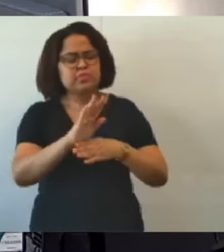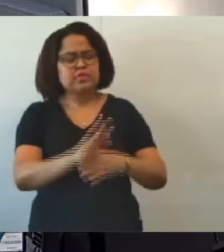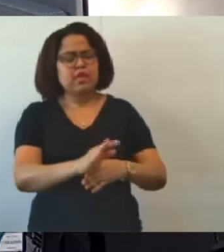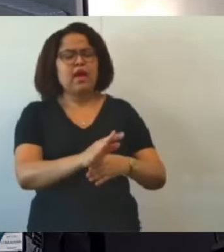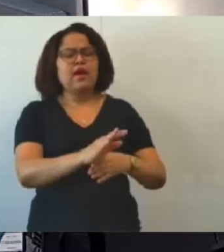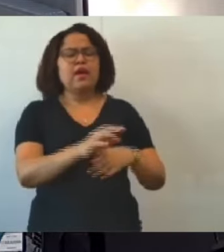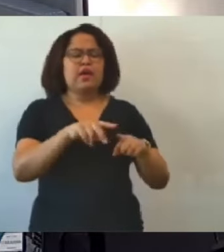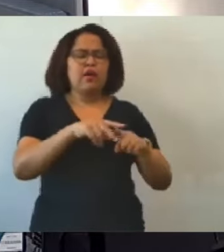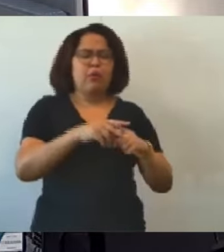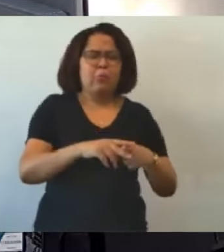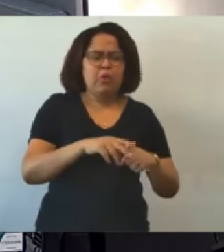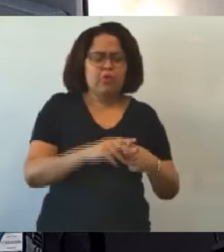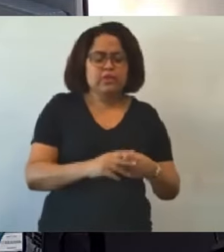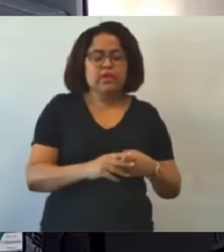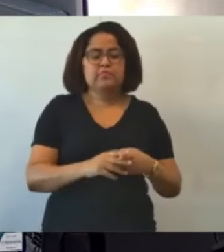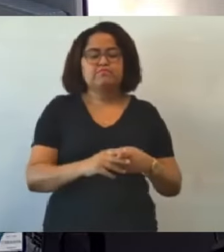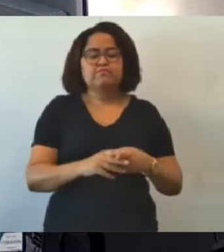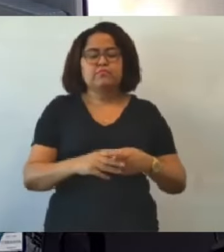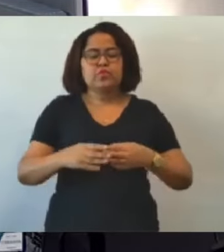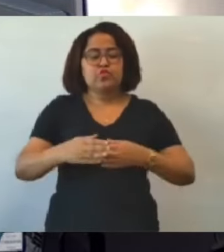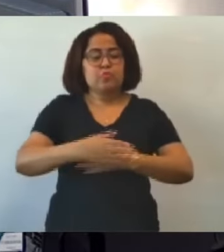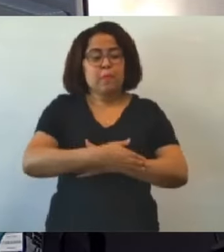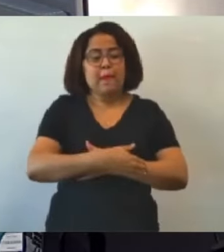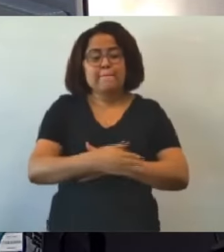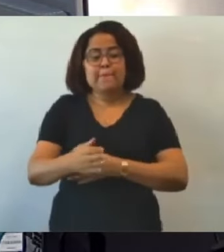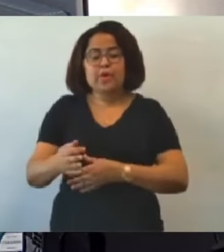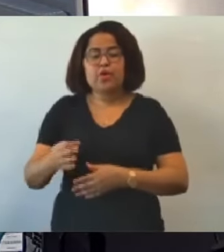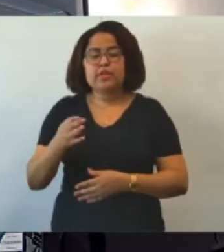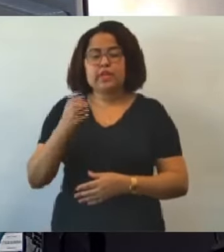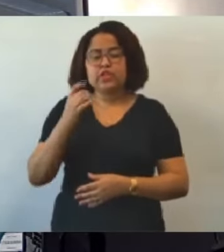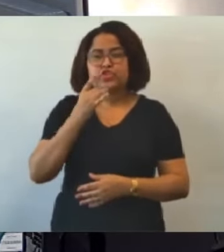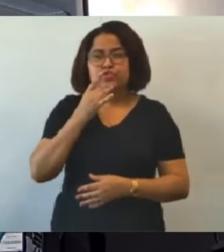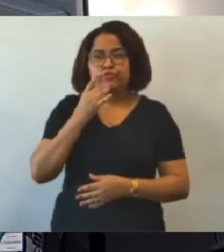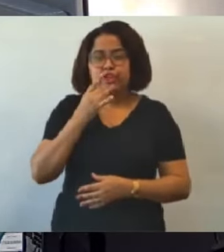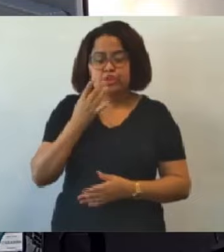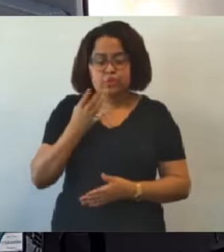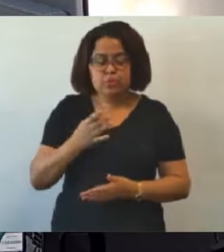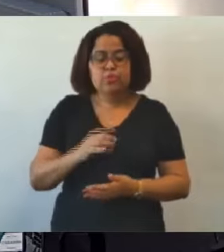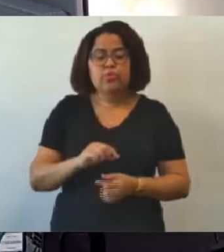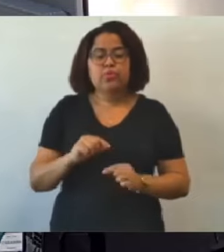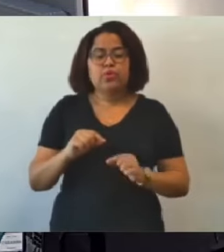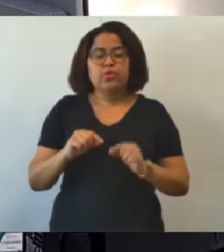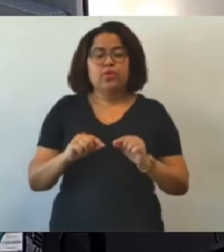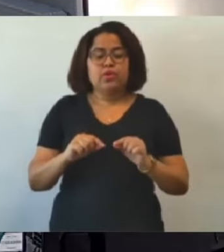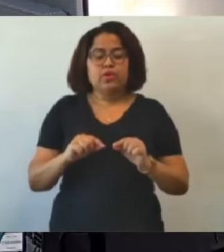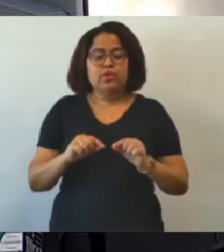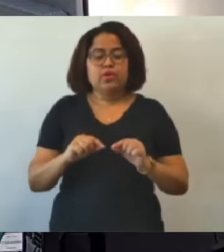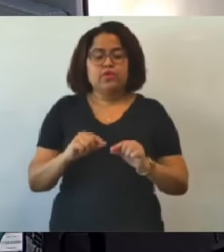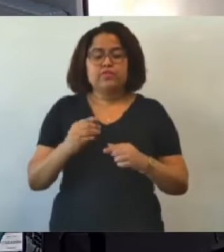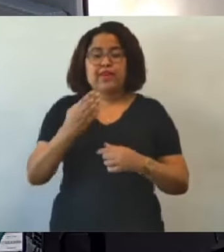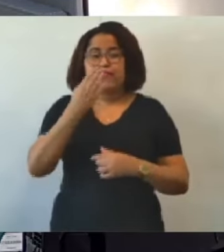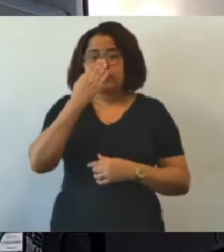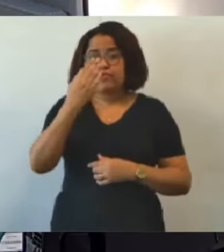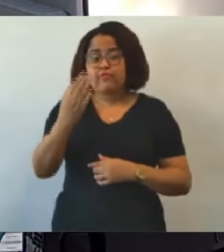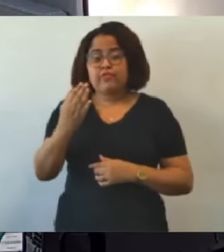a respeito de uma porta de vidro para trazer mais segurança para os conselheiros que ficavam ali de frente. Qualquer pessoa que